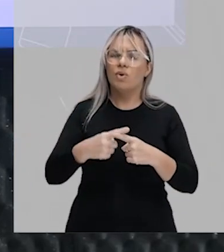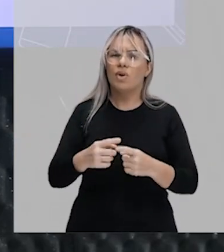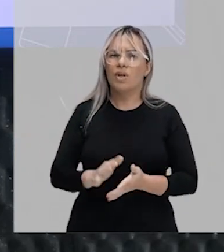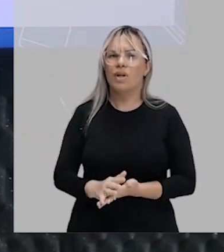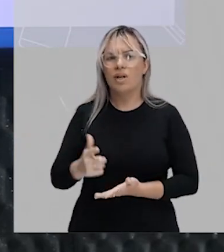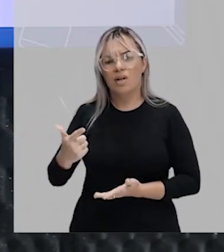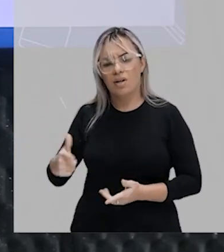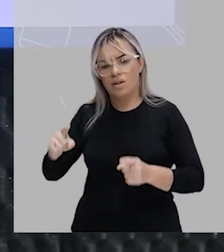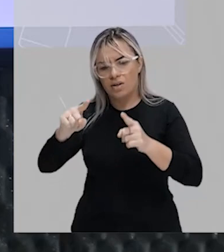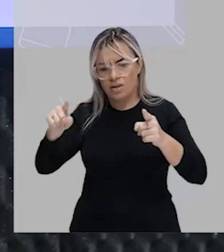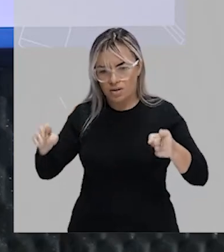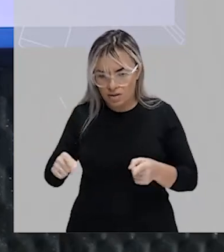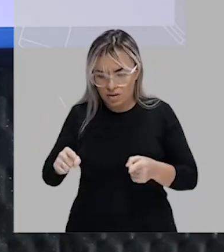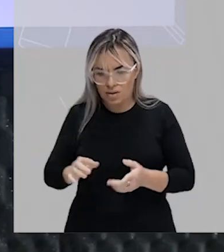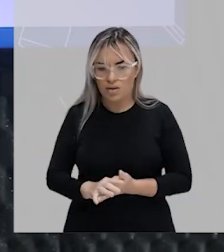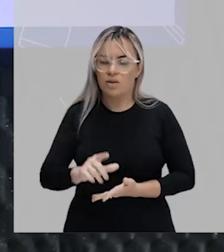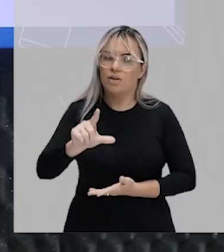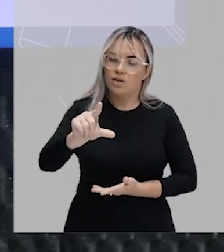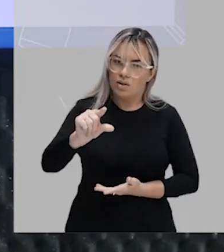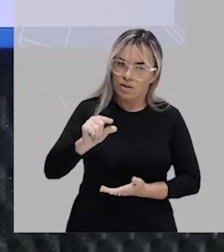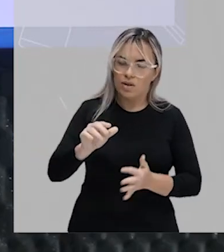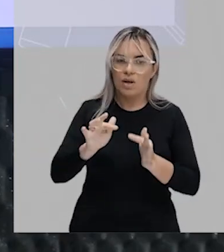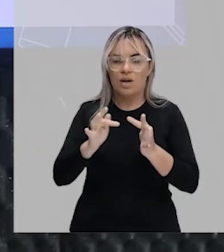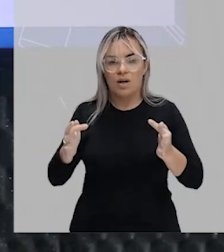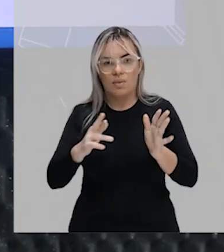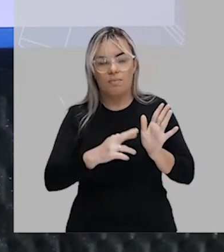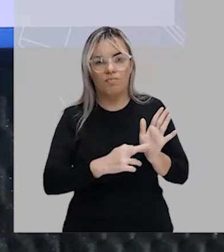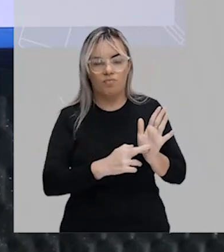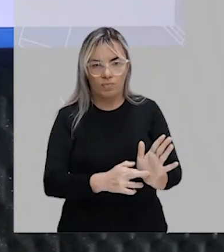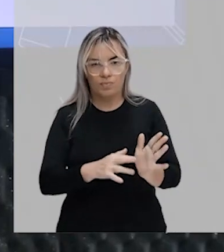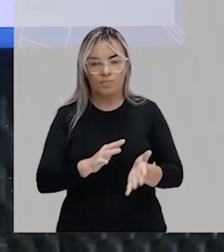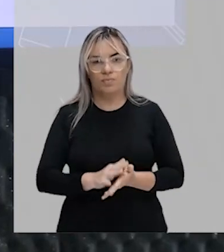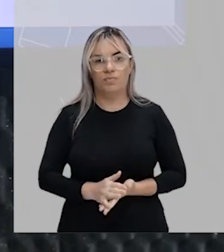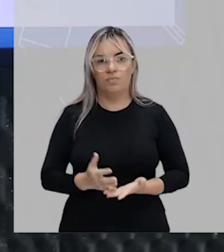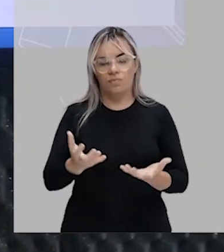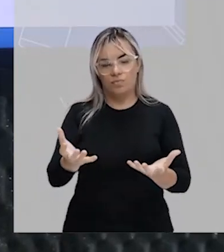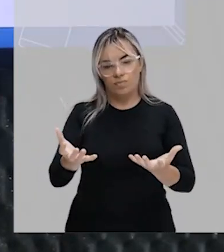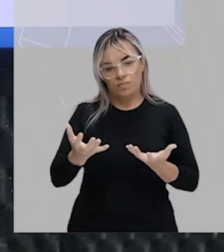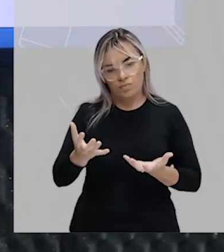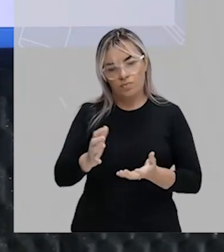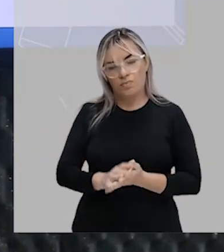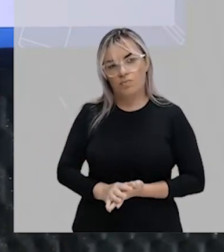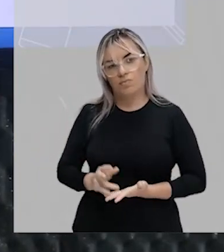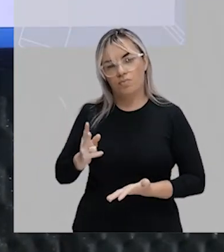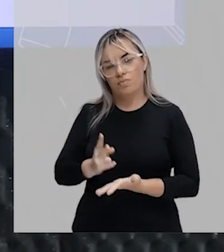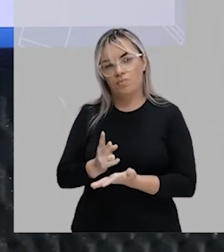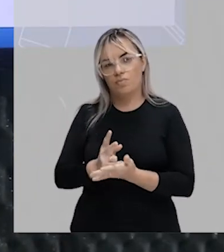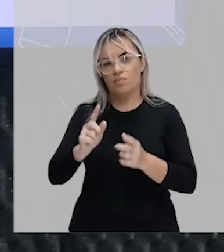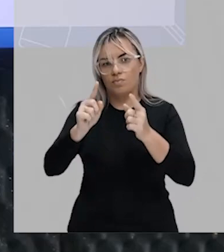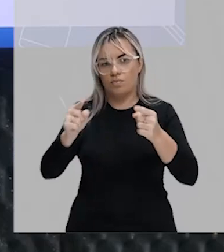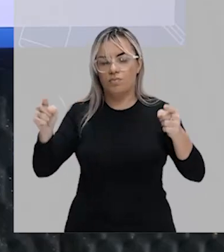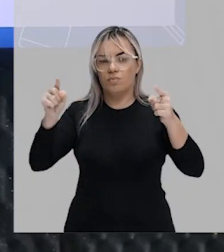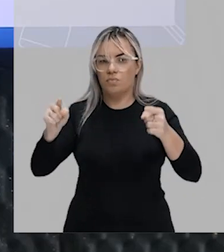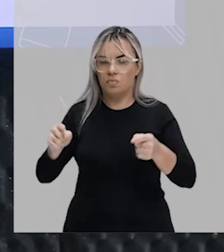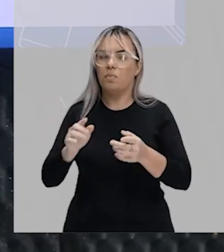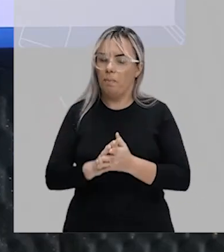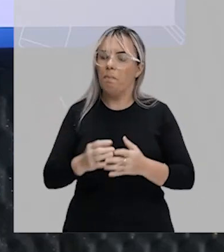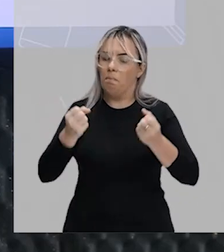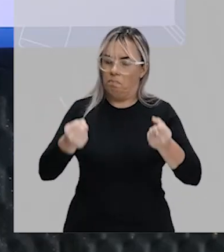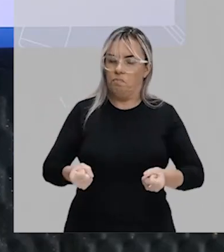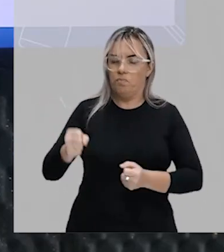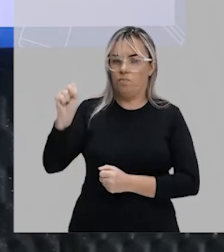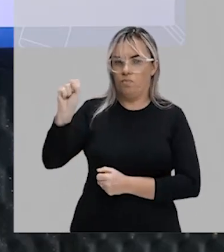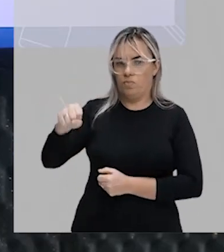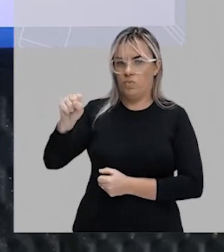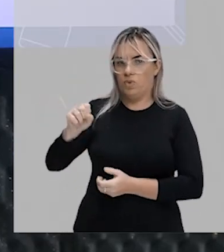reescrever as chaves, eu optei por a representação mais simples. Se você quiser permanecer com as chaves, não tem problema nenhum, tá?